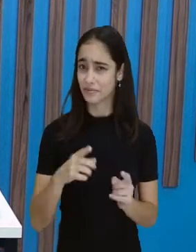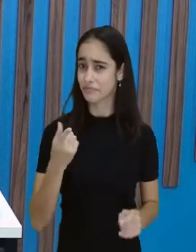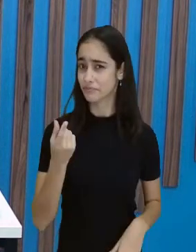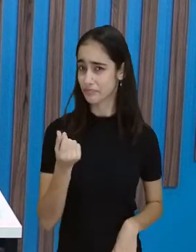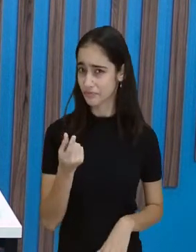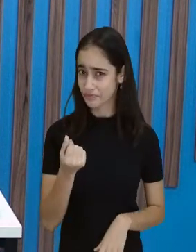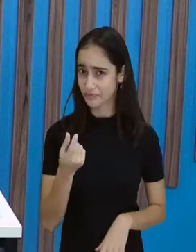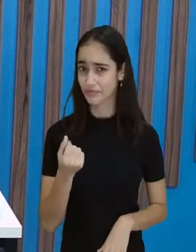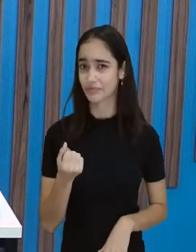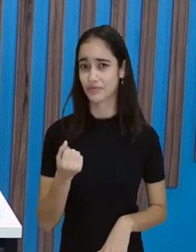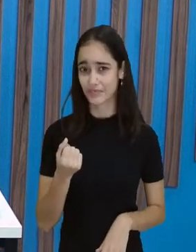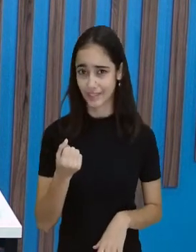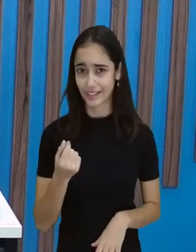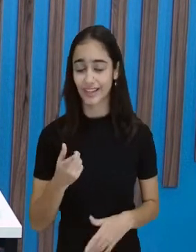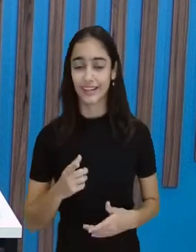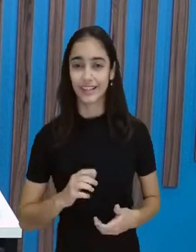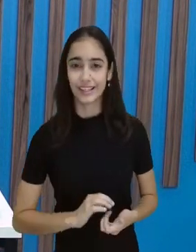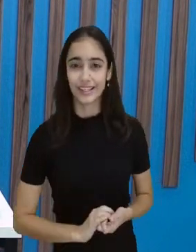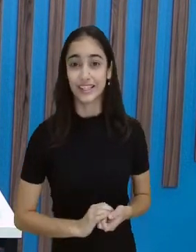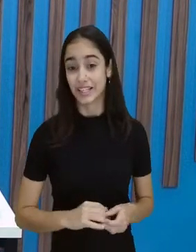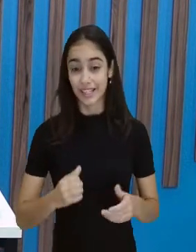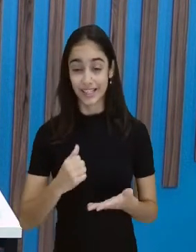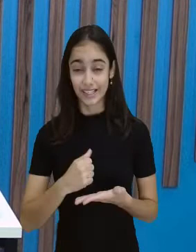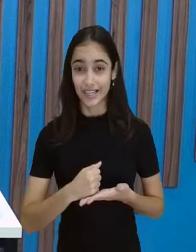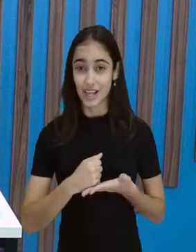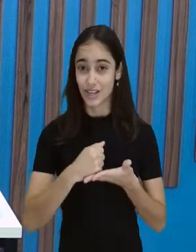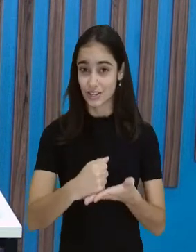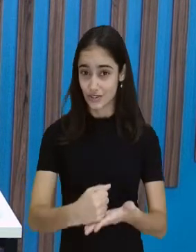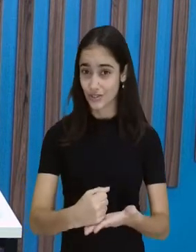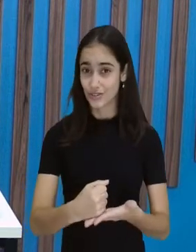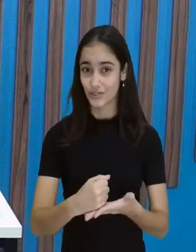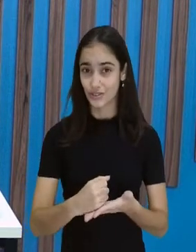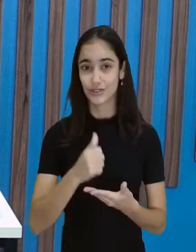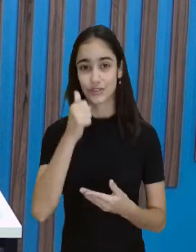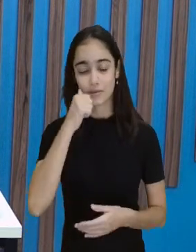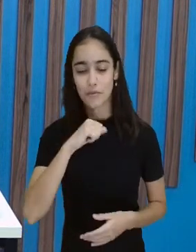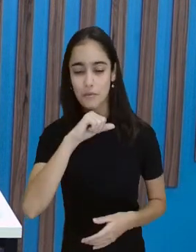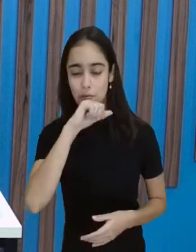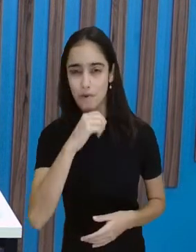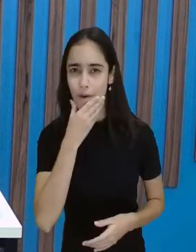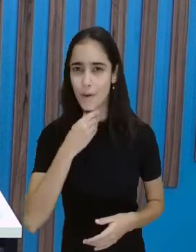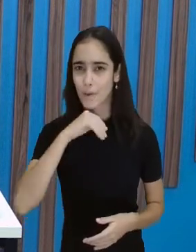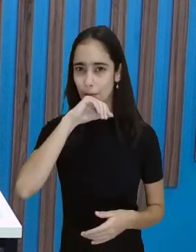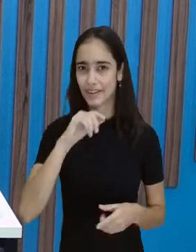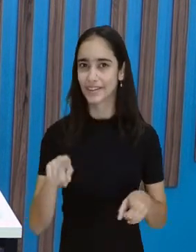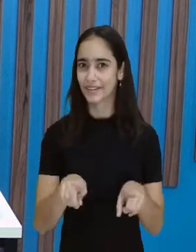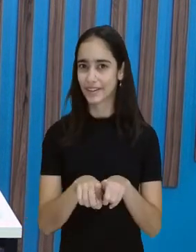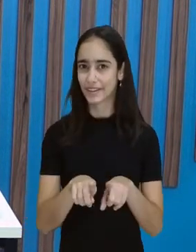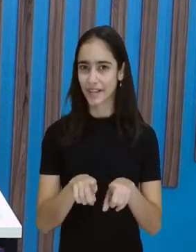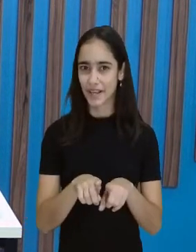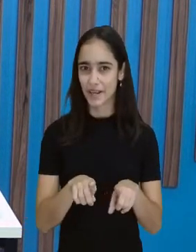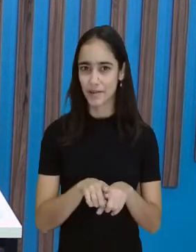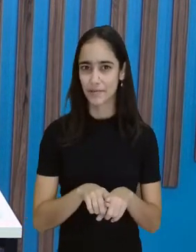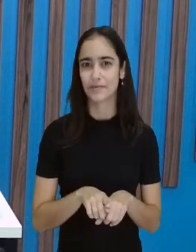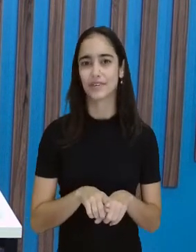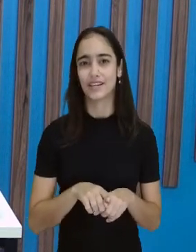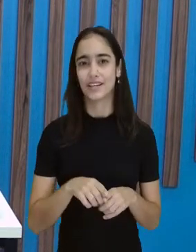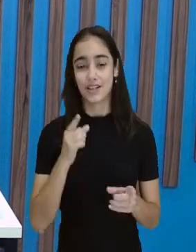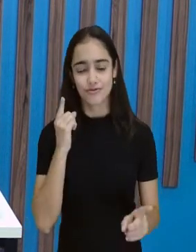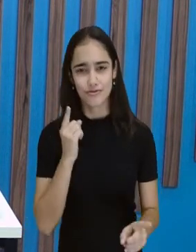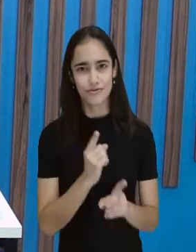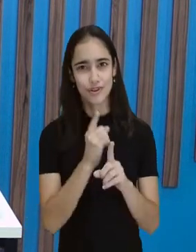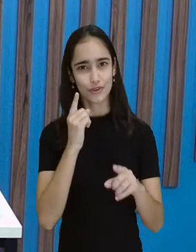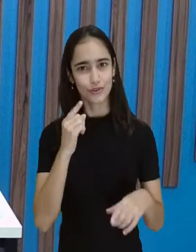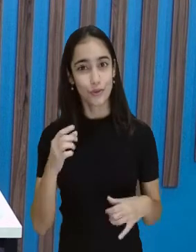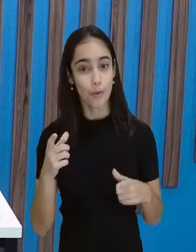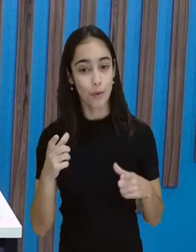mamãe, o seu papai ou o adulto que está cuidando de você. Fazendo uma pesquisa e descobrindo o local mais barato. Pra isso, você tem que entender